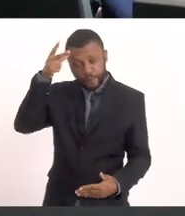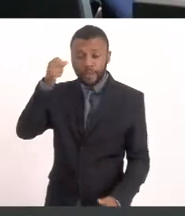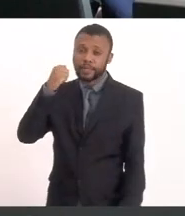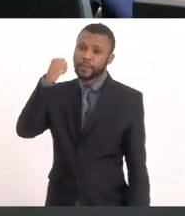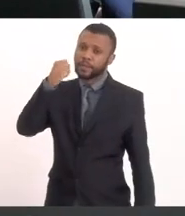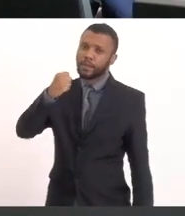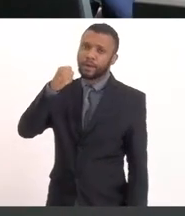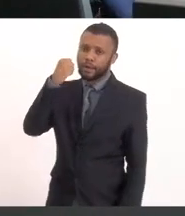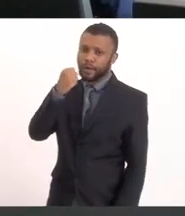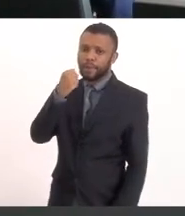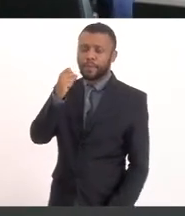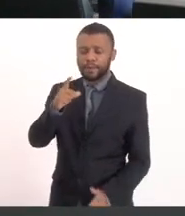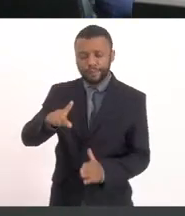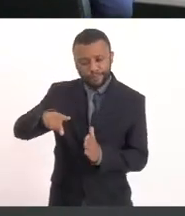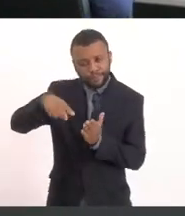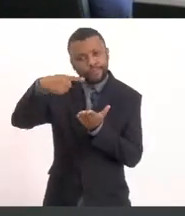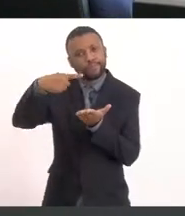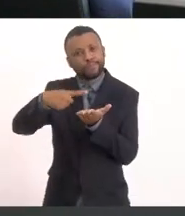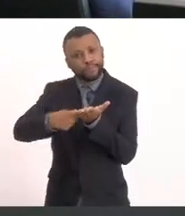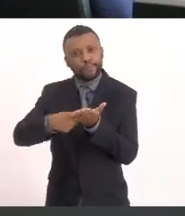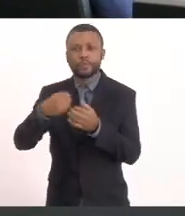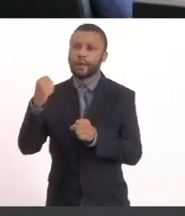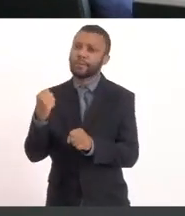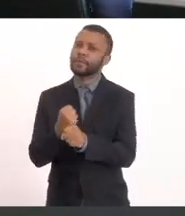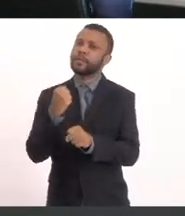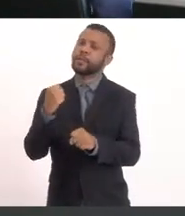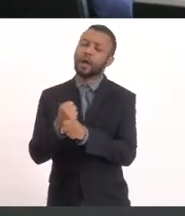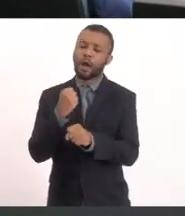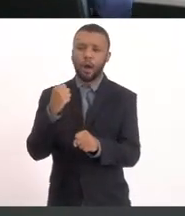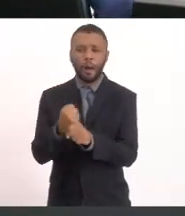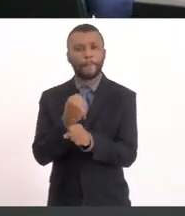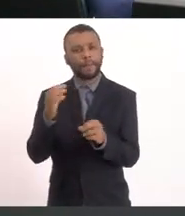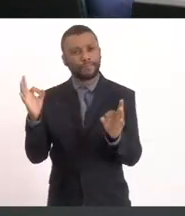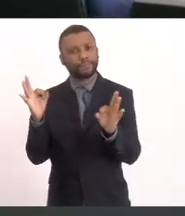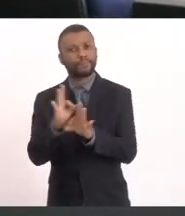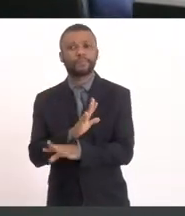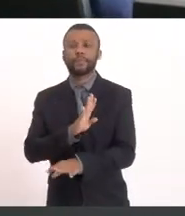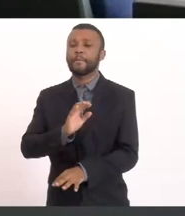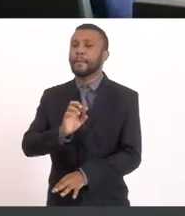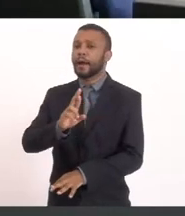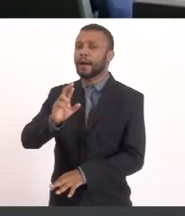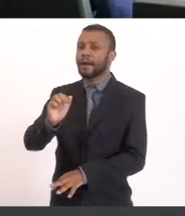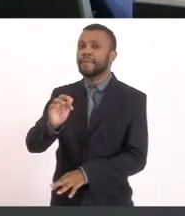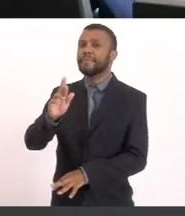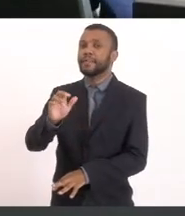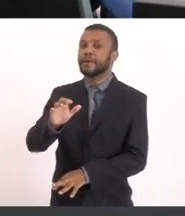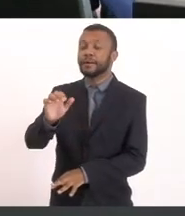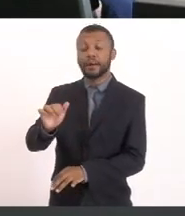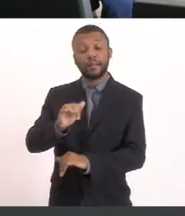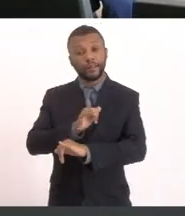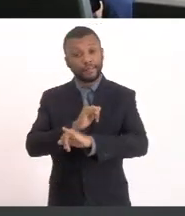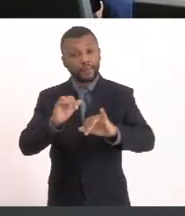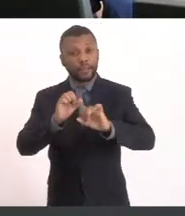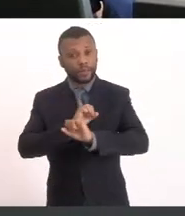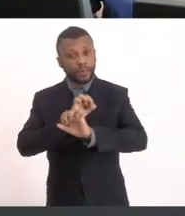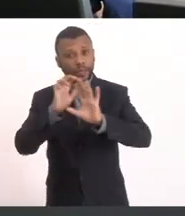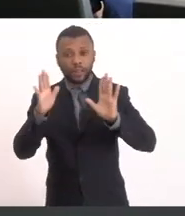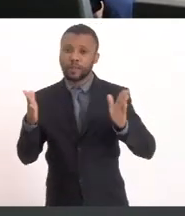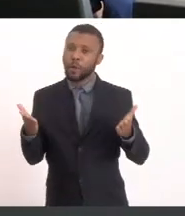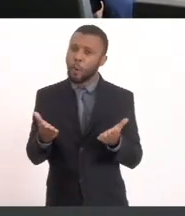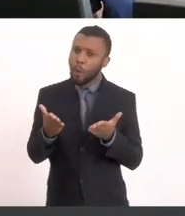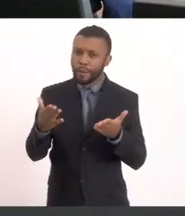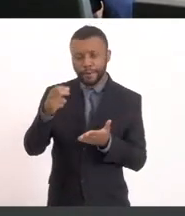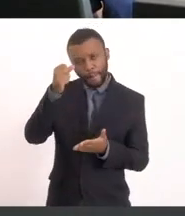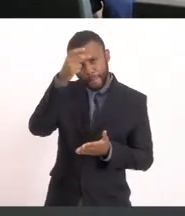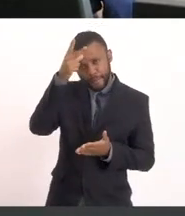Estaria assumindo A realização Dessa obra Definitiva Da Barra Franca Então isso é Para deixar claro Que hoje A Prefeitura